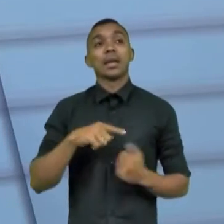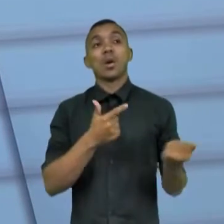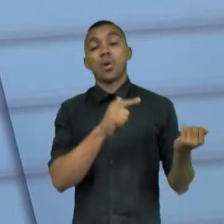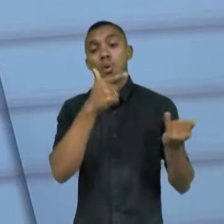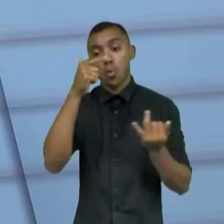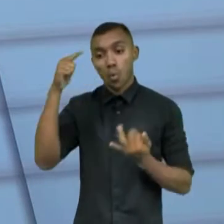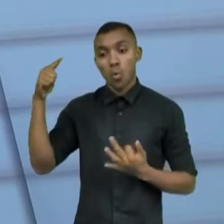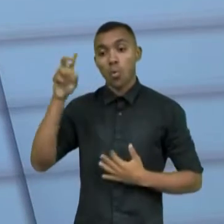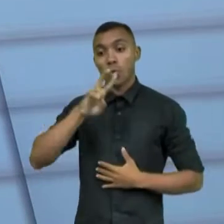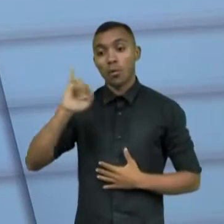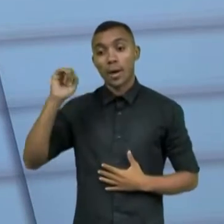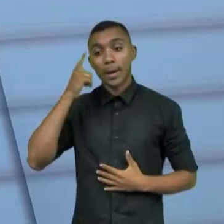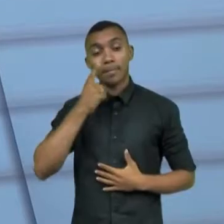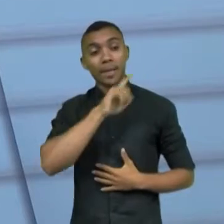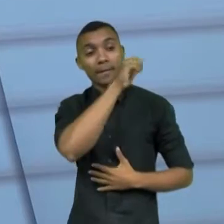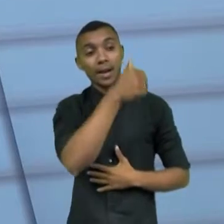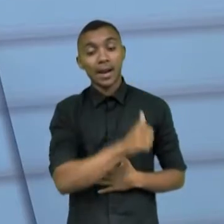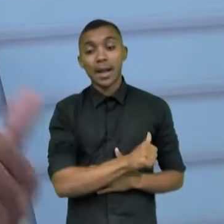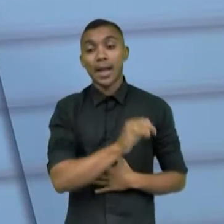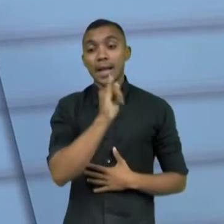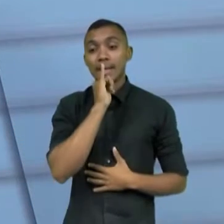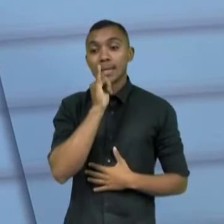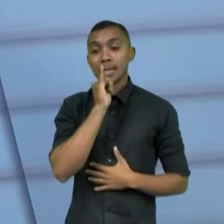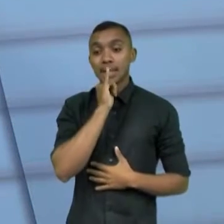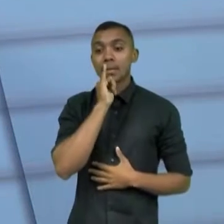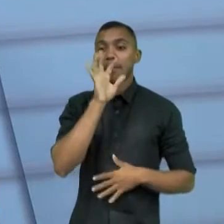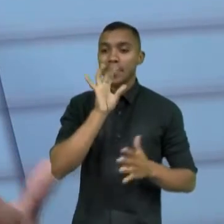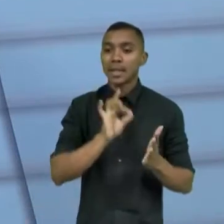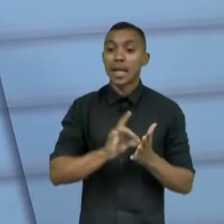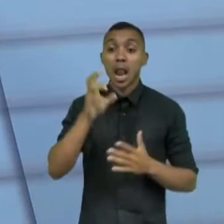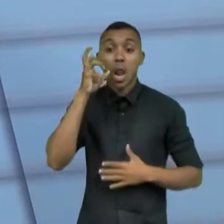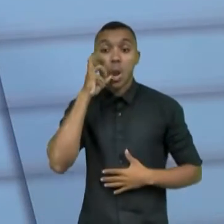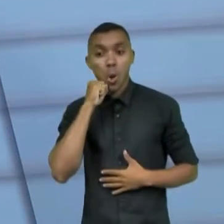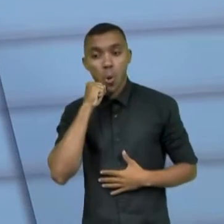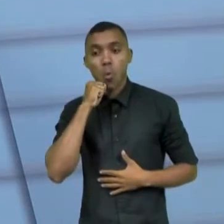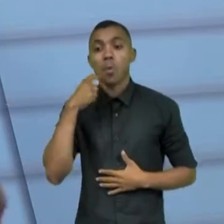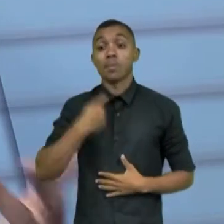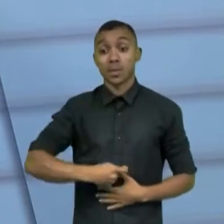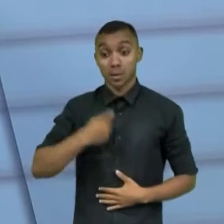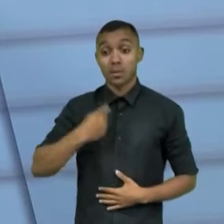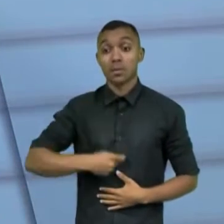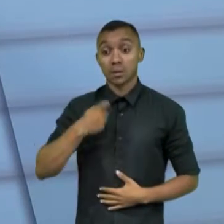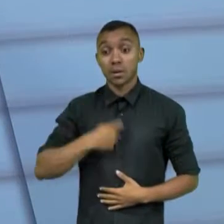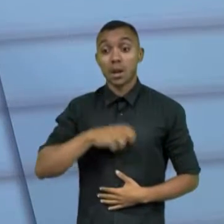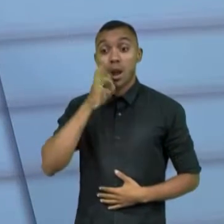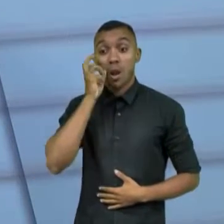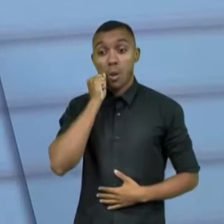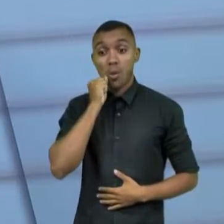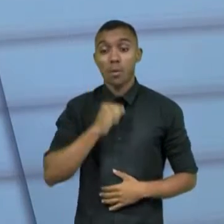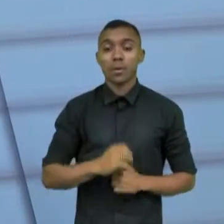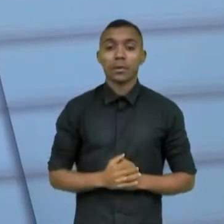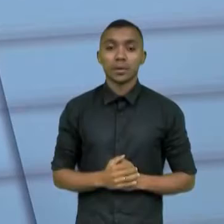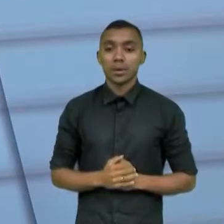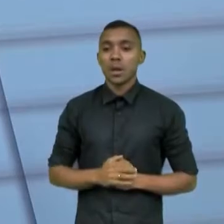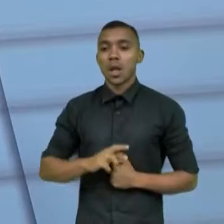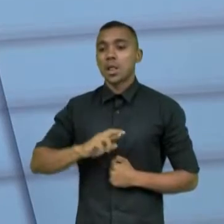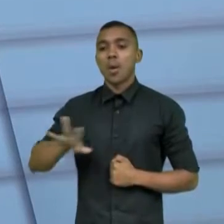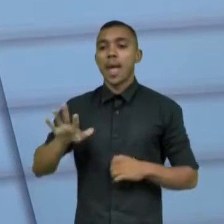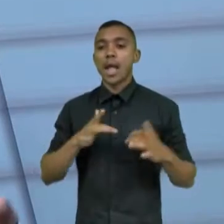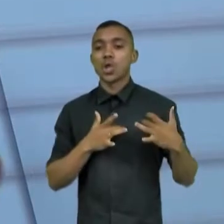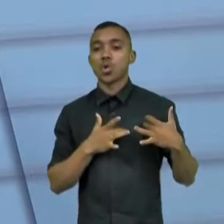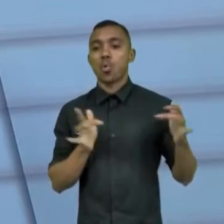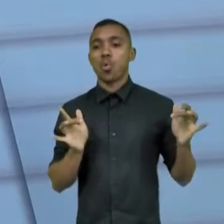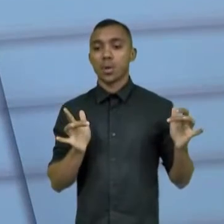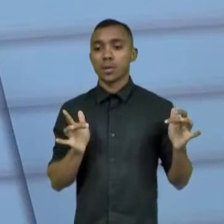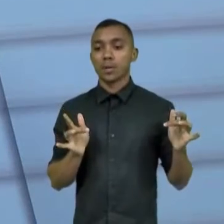né? Para se considerar um negócio de impacto, como ser um negócio lucrativo, tem que ter lucro, tem que ter sua renda própria, né? Não é uma ONG. O